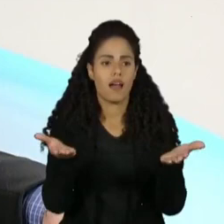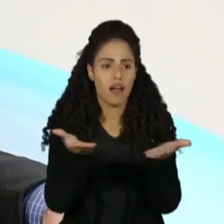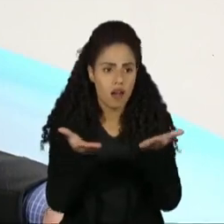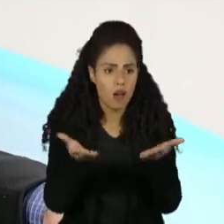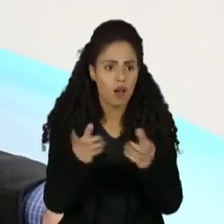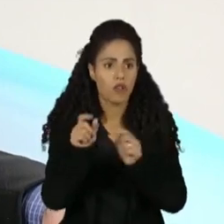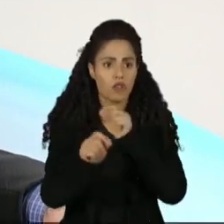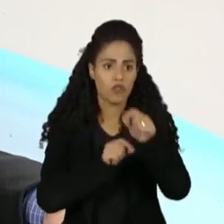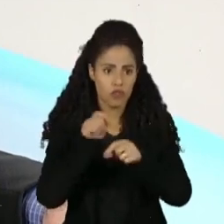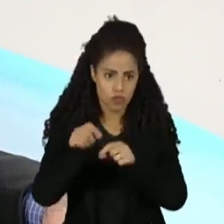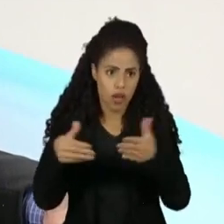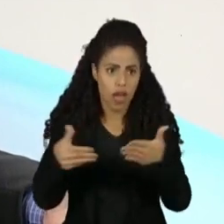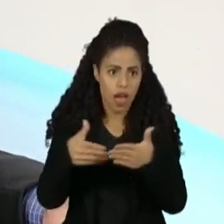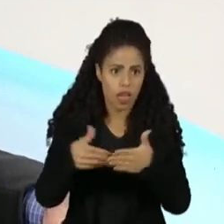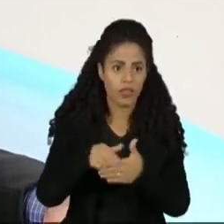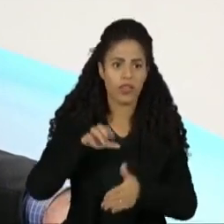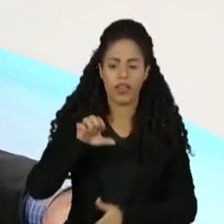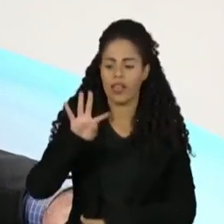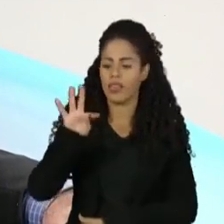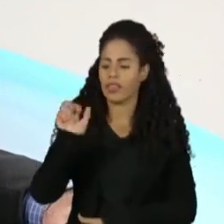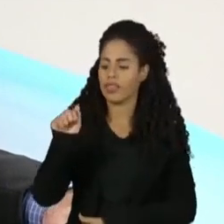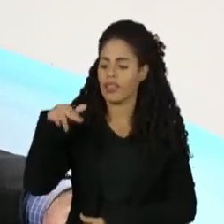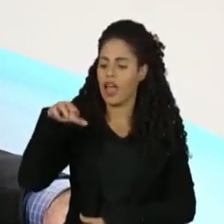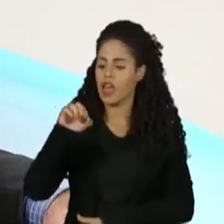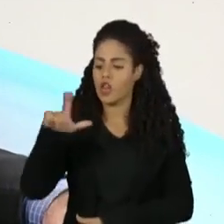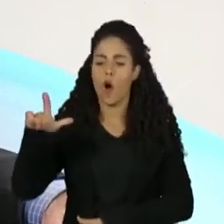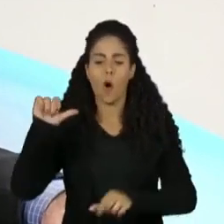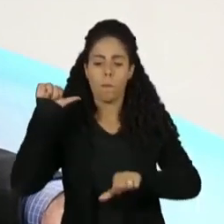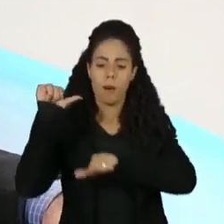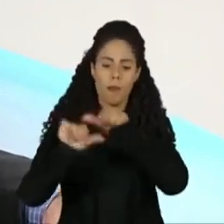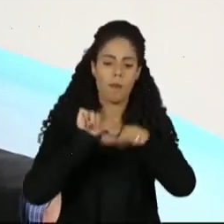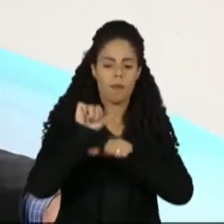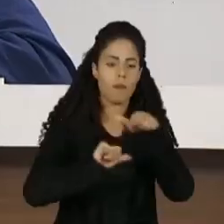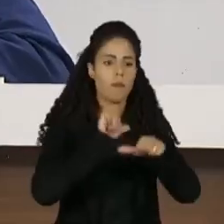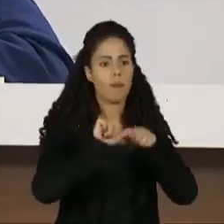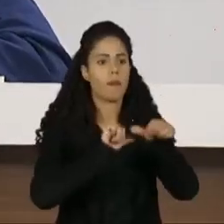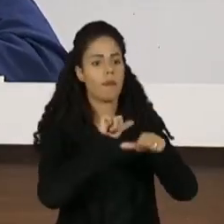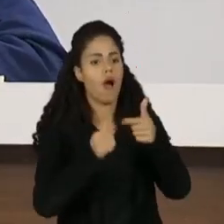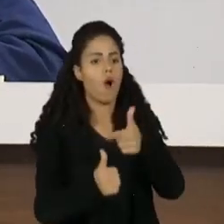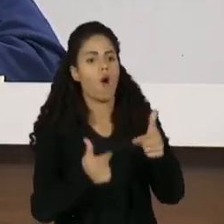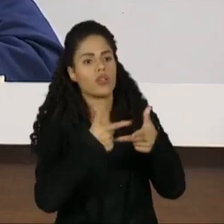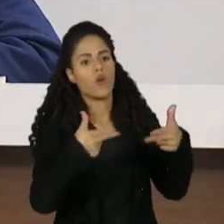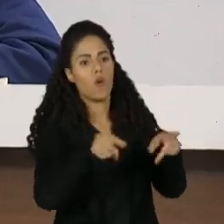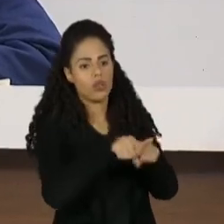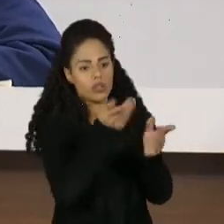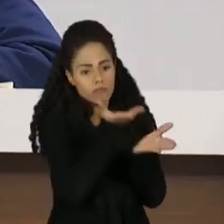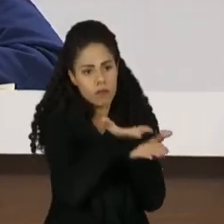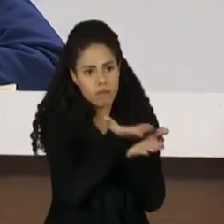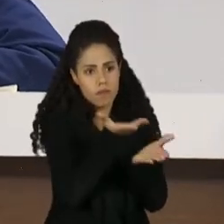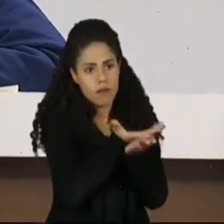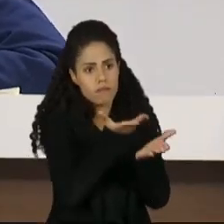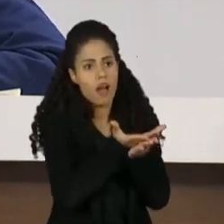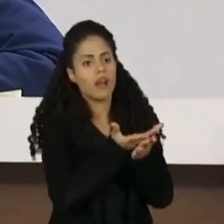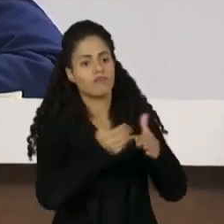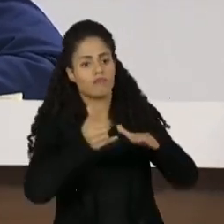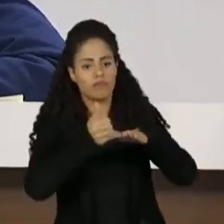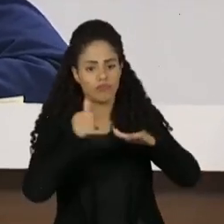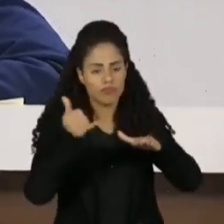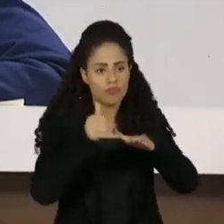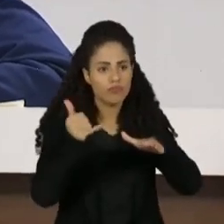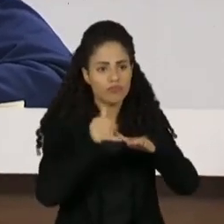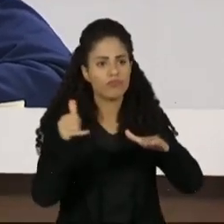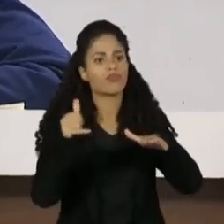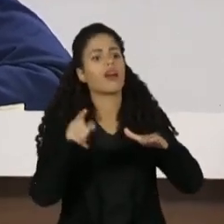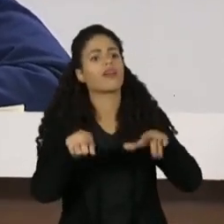de etanol para hidrogênio. Então, vamos utilizar esse hidrogênio para fazer estudos em carros, em ônibus